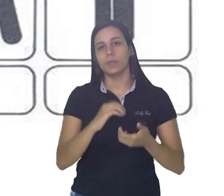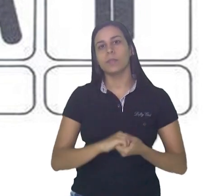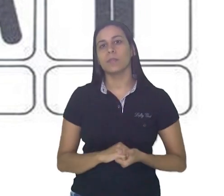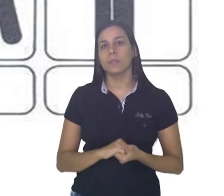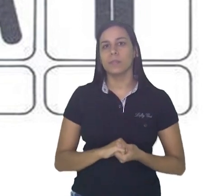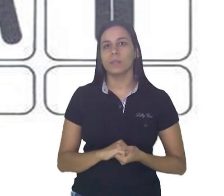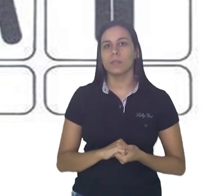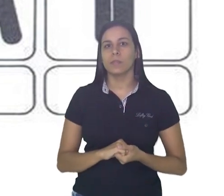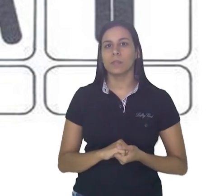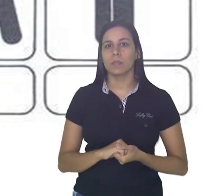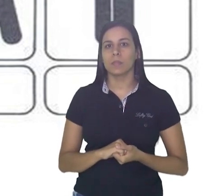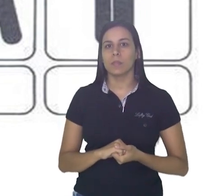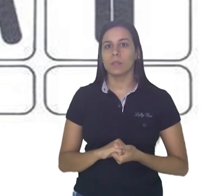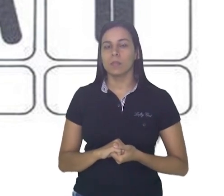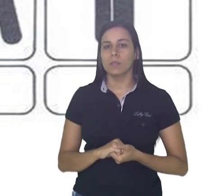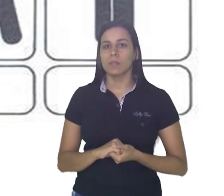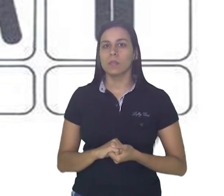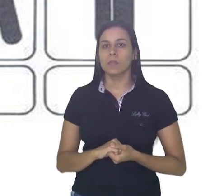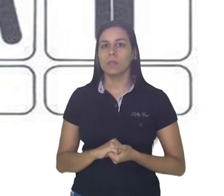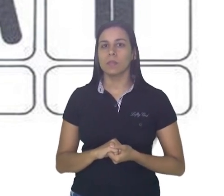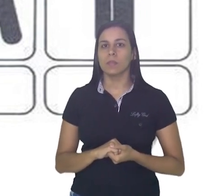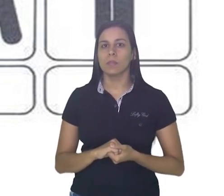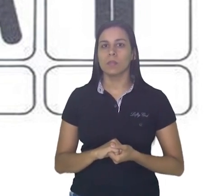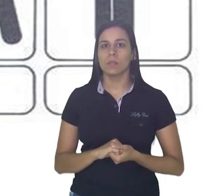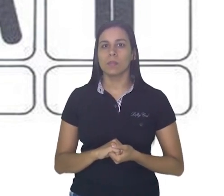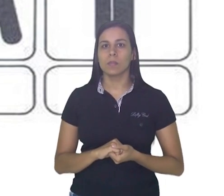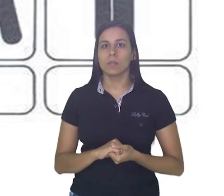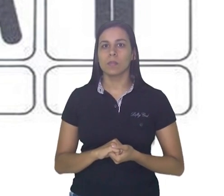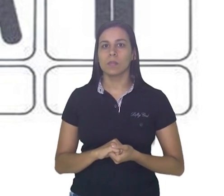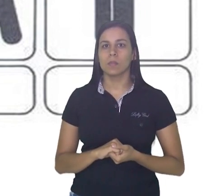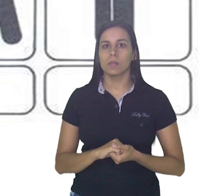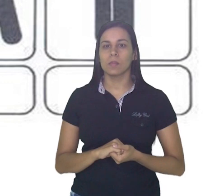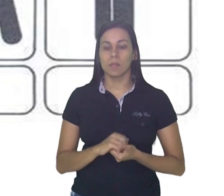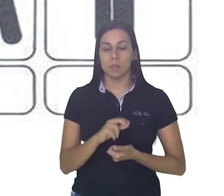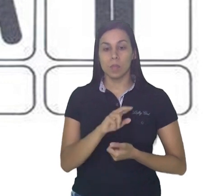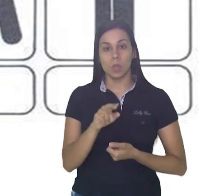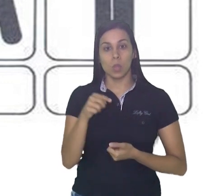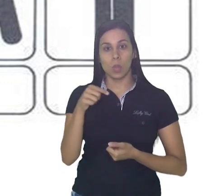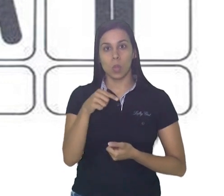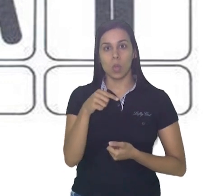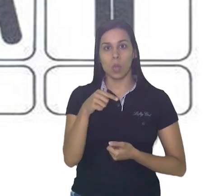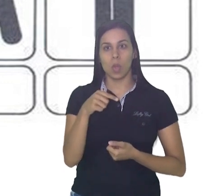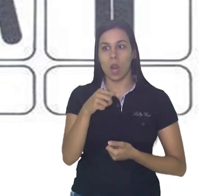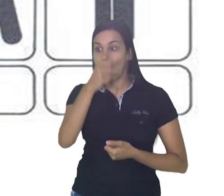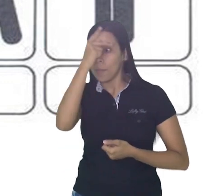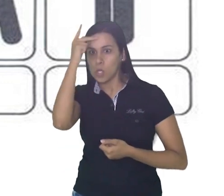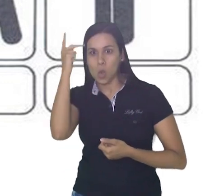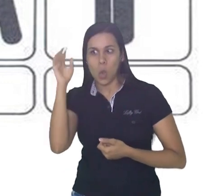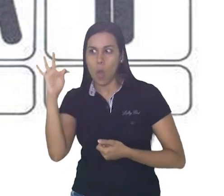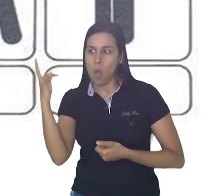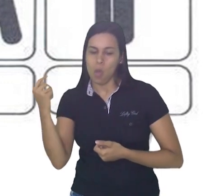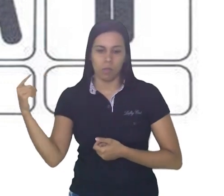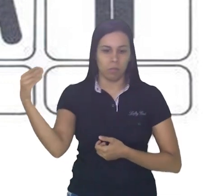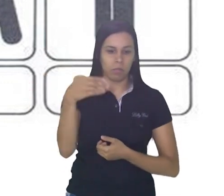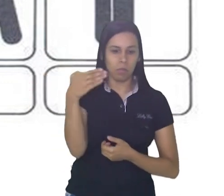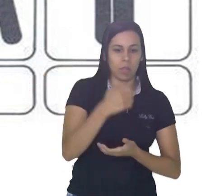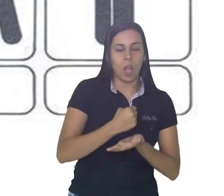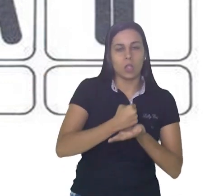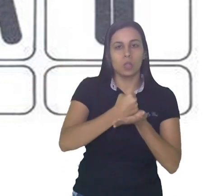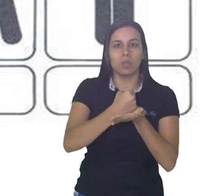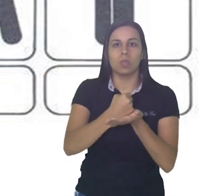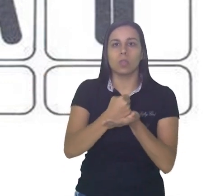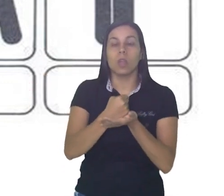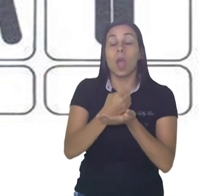E por isso, ele é muito chamado de transporte coletivo. É muito importante